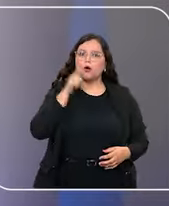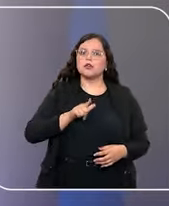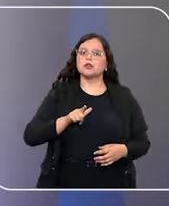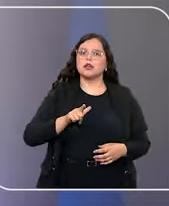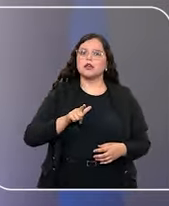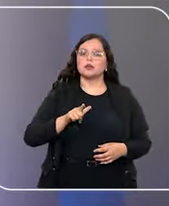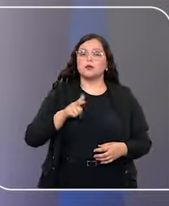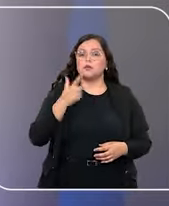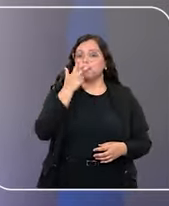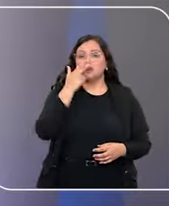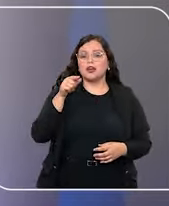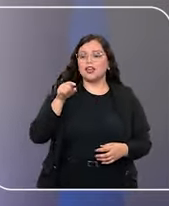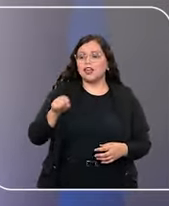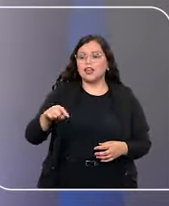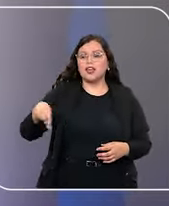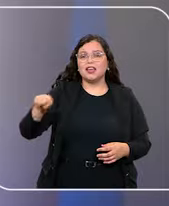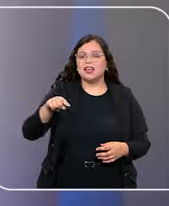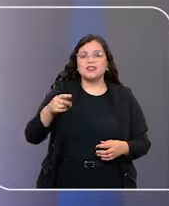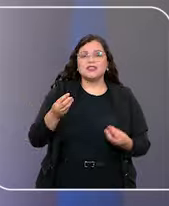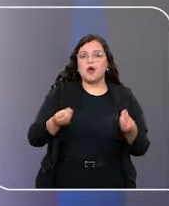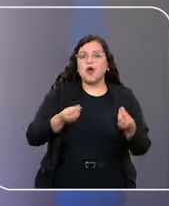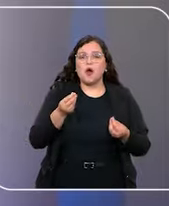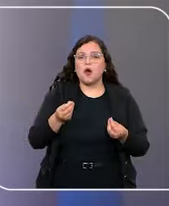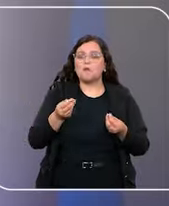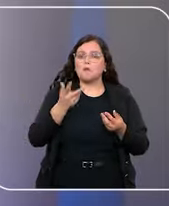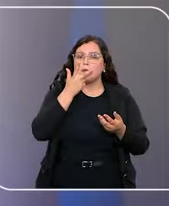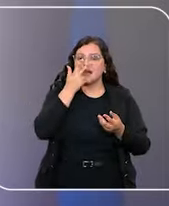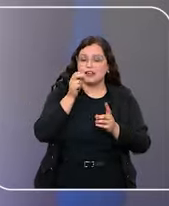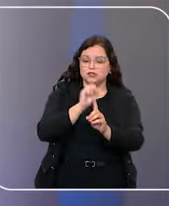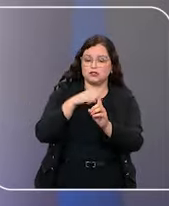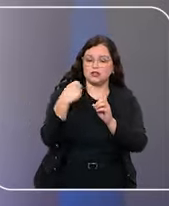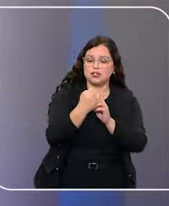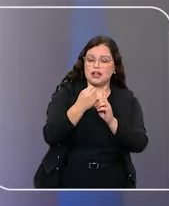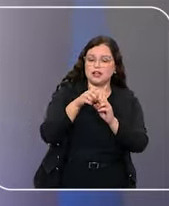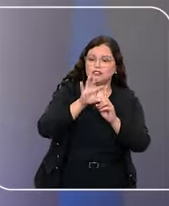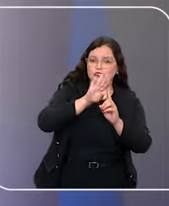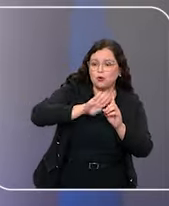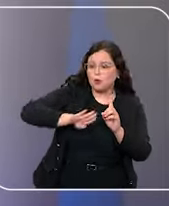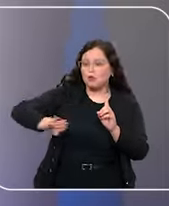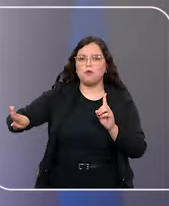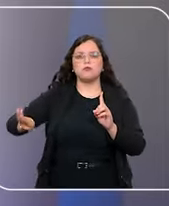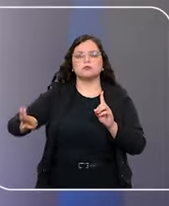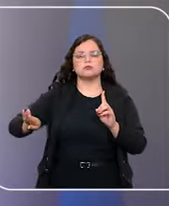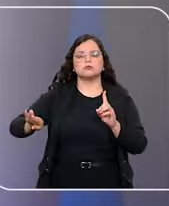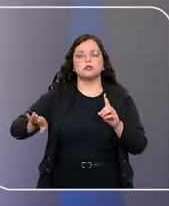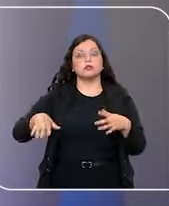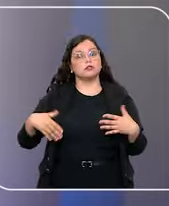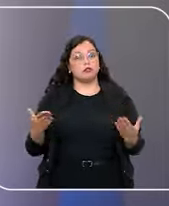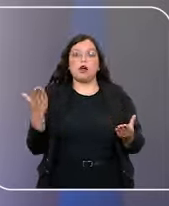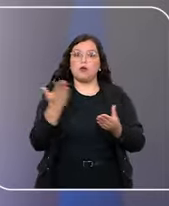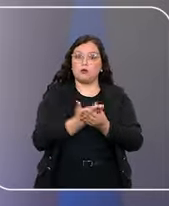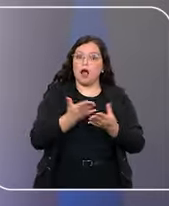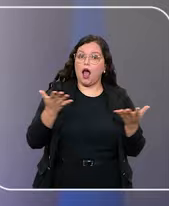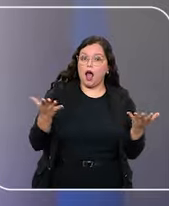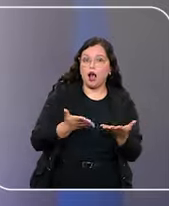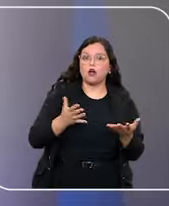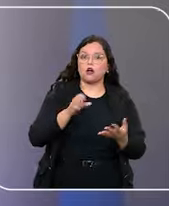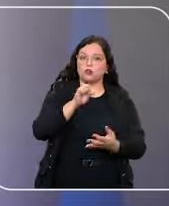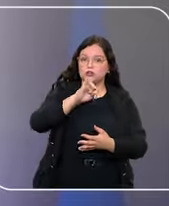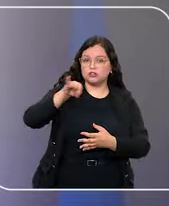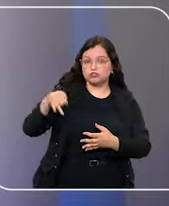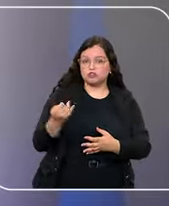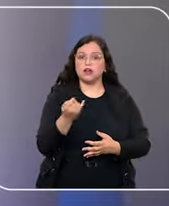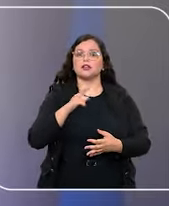pessoas à margem, né? Que são marginalizadas. E são casos como esse que fizeram o Superior Tribunal de Justiça liderar o